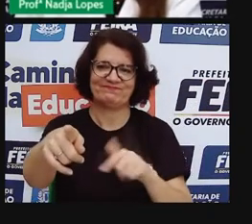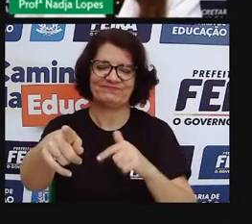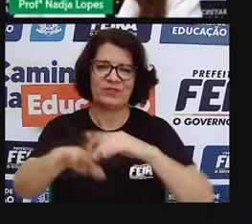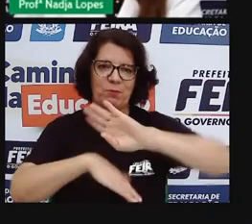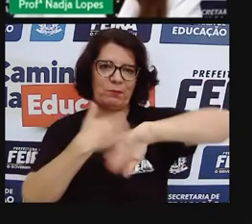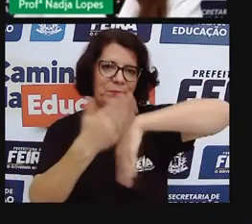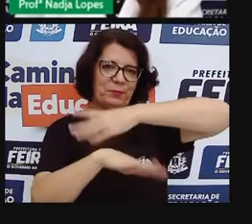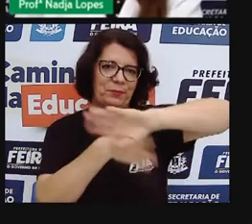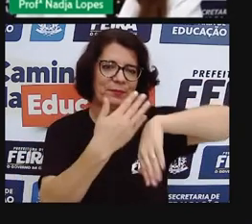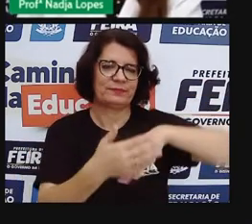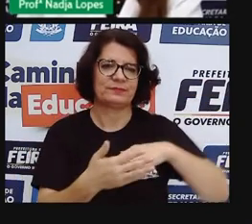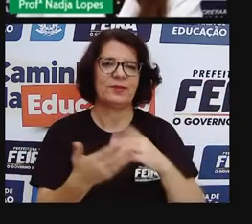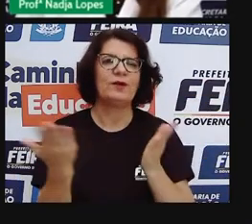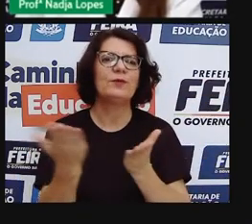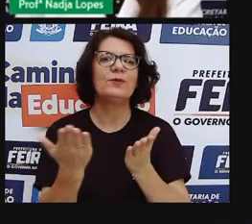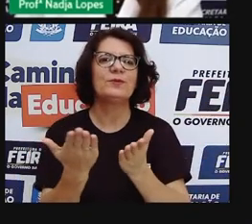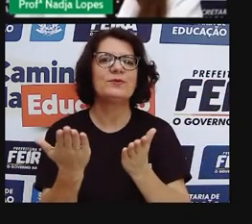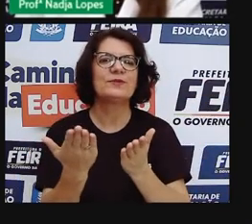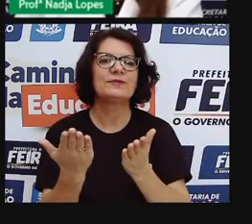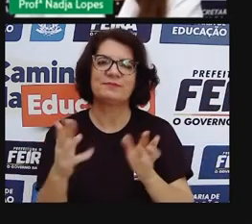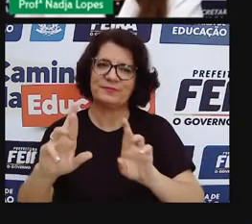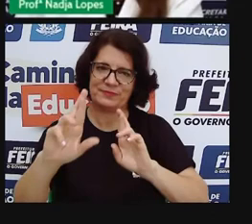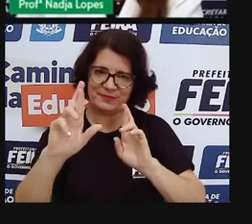Olha a diferença que a gente tem hoje, né?